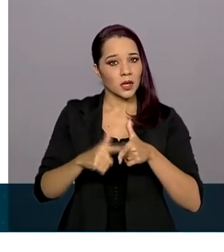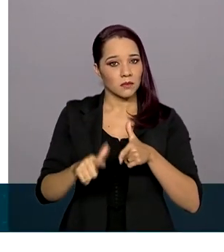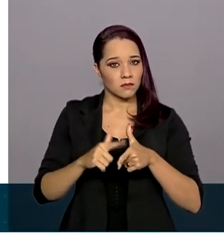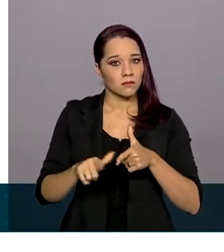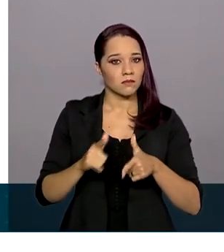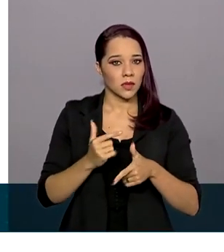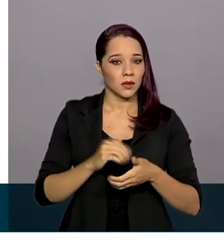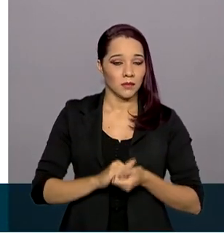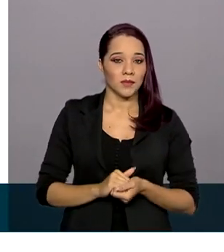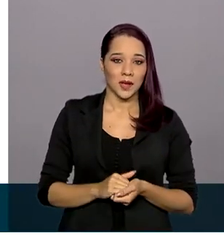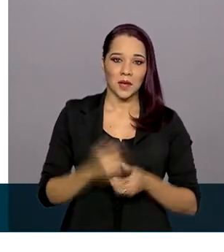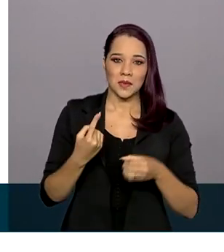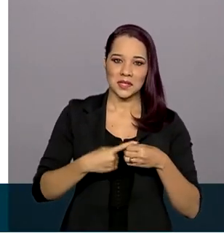numa cidade muito mais humana. Obrigado.